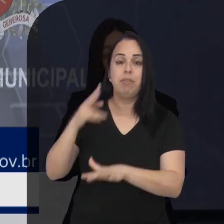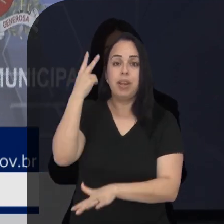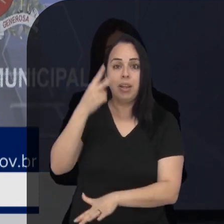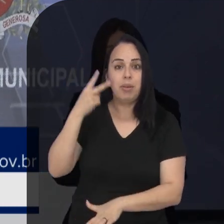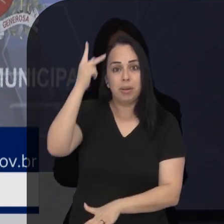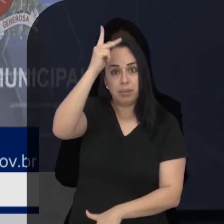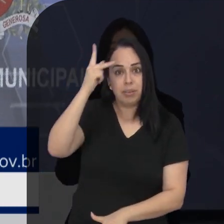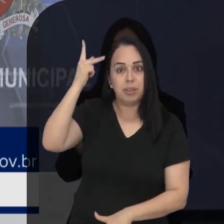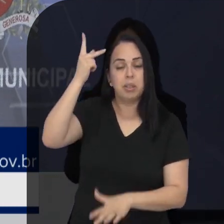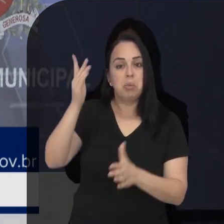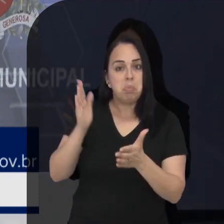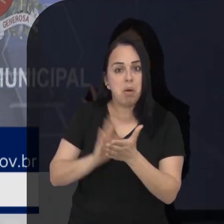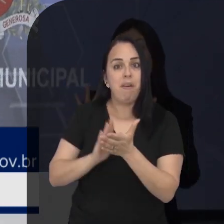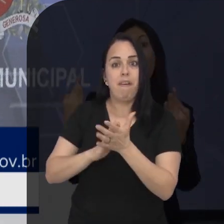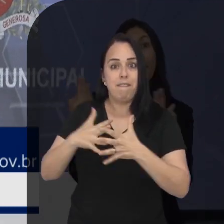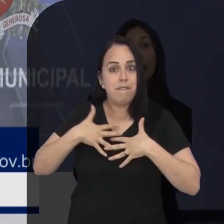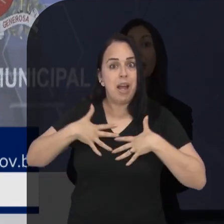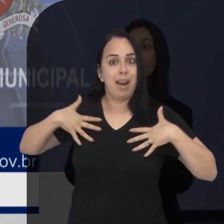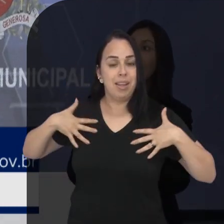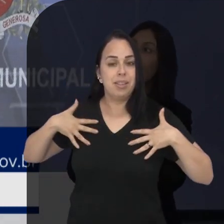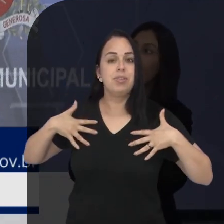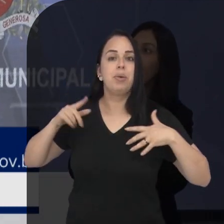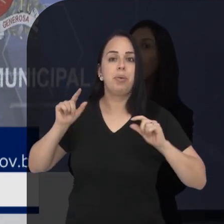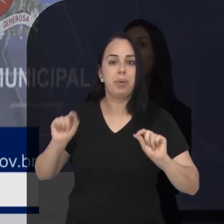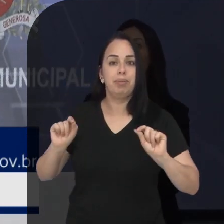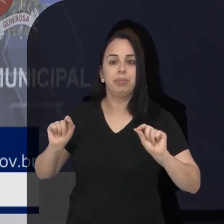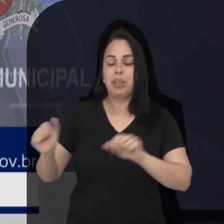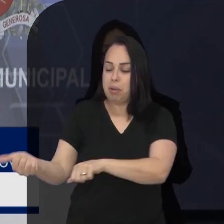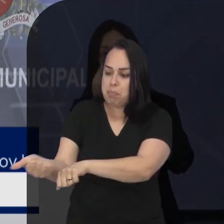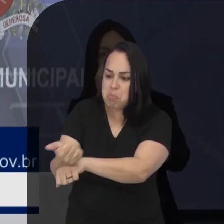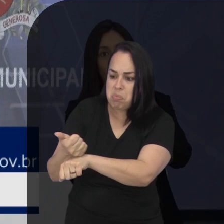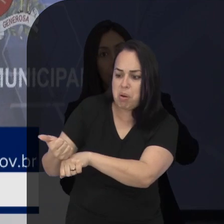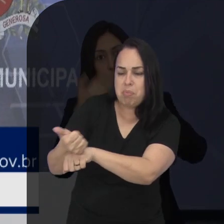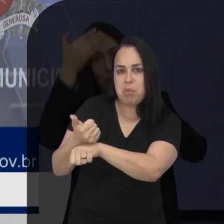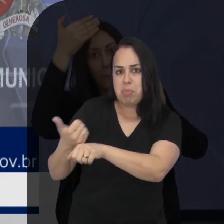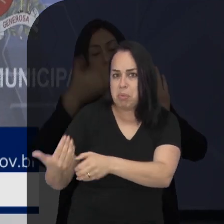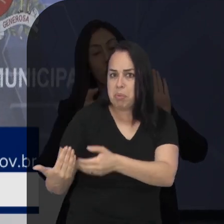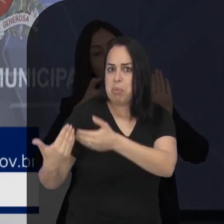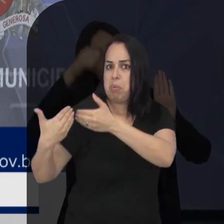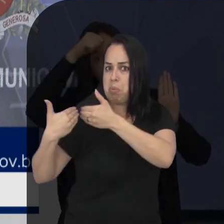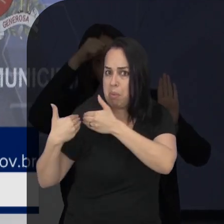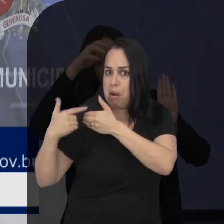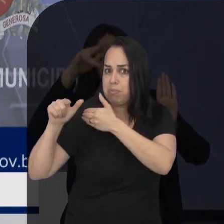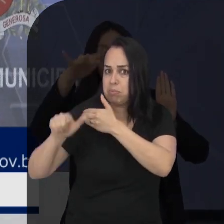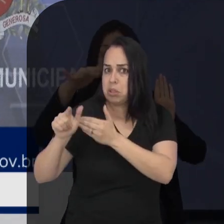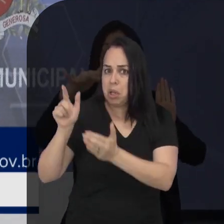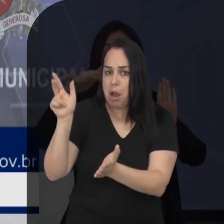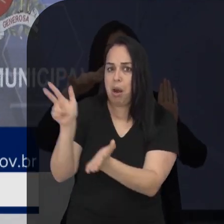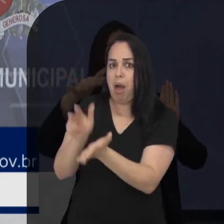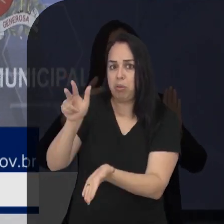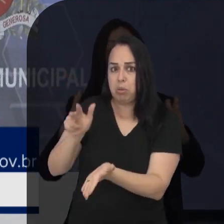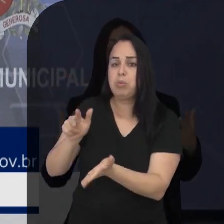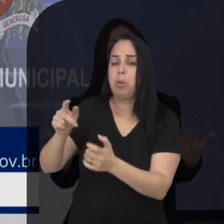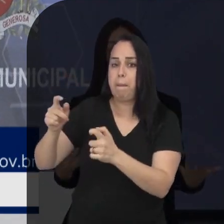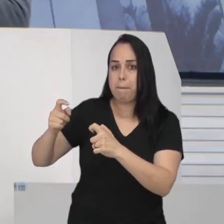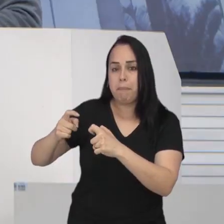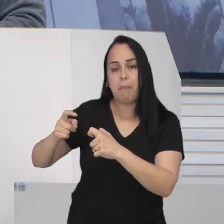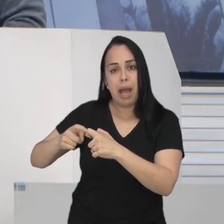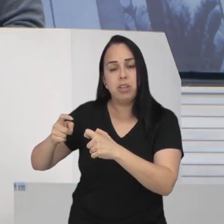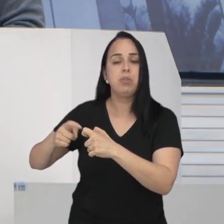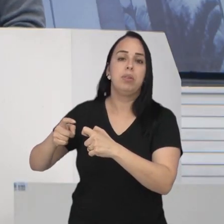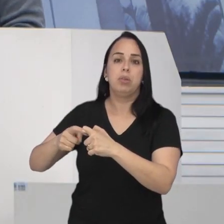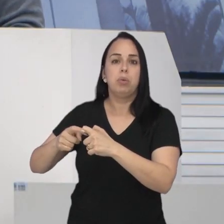Petit comemorou a notícia de que o poder público está ampliando os profissionais responsáveis pelos autos dos autistas.